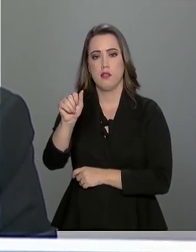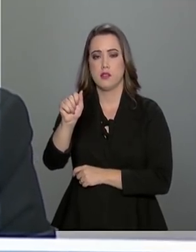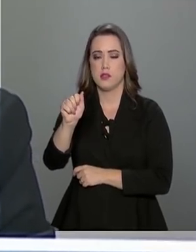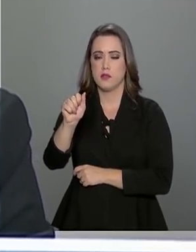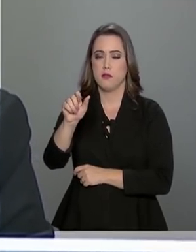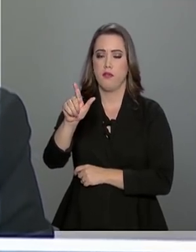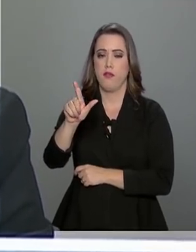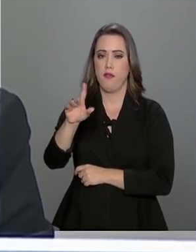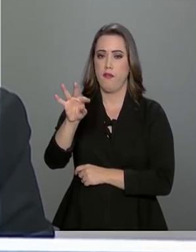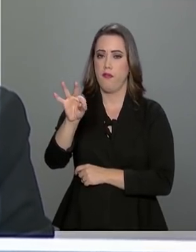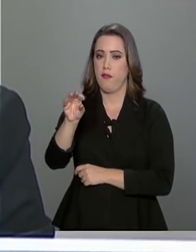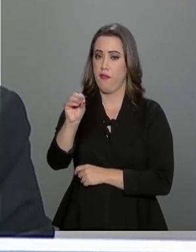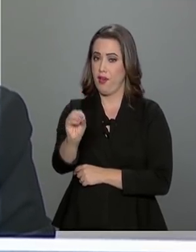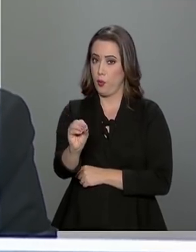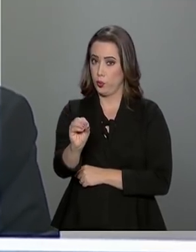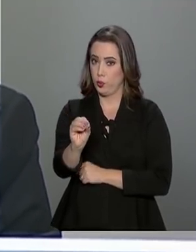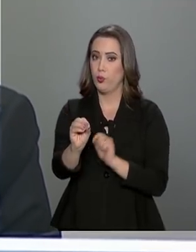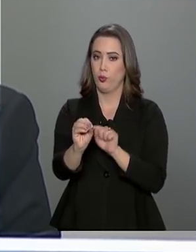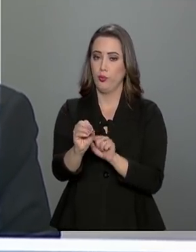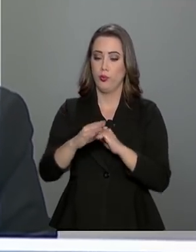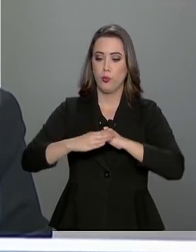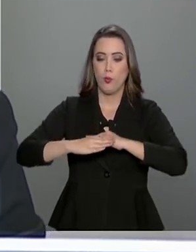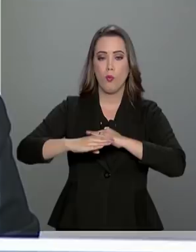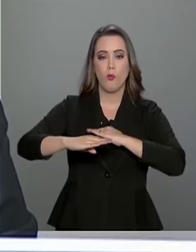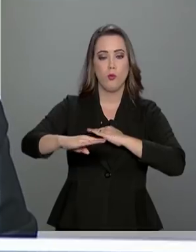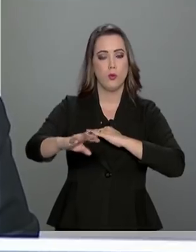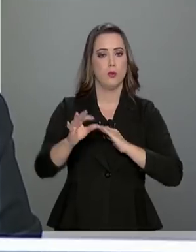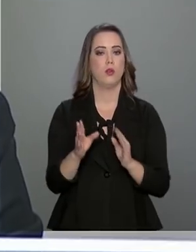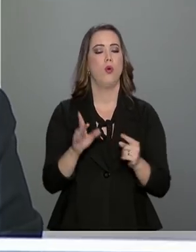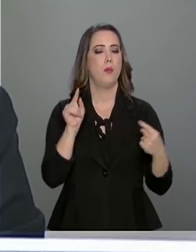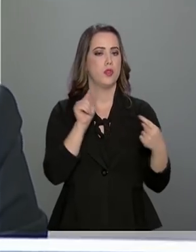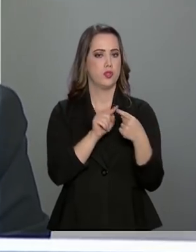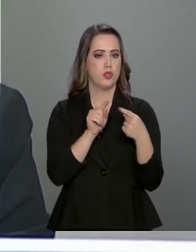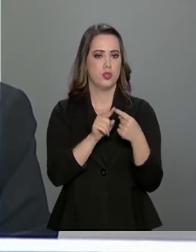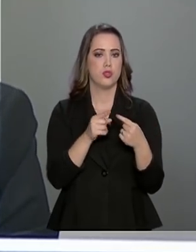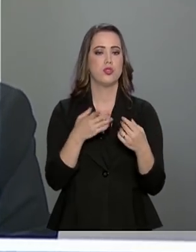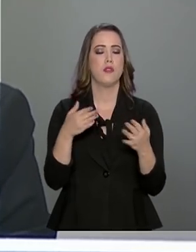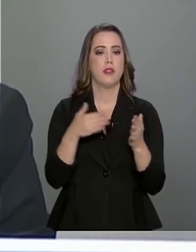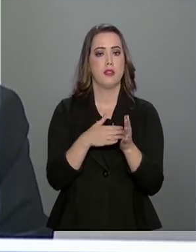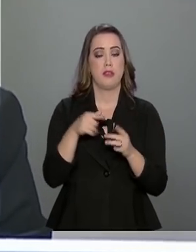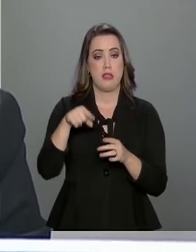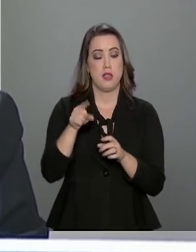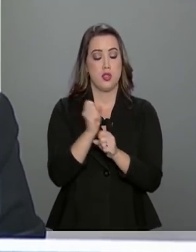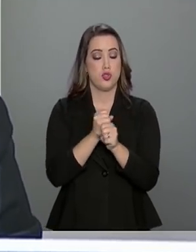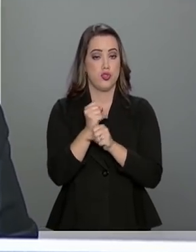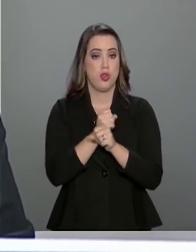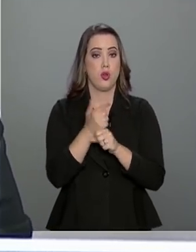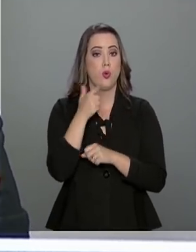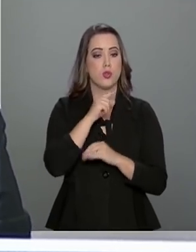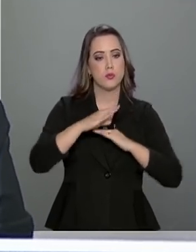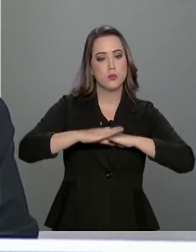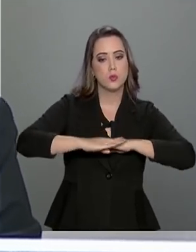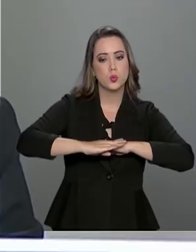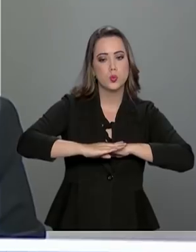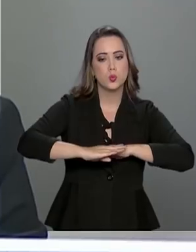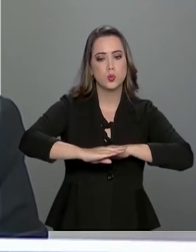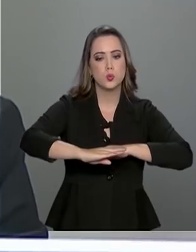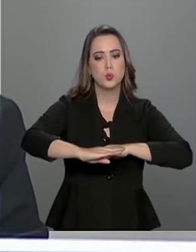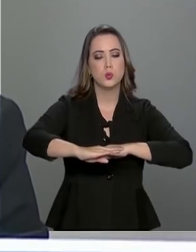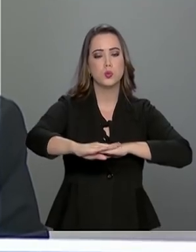deixar o trecho até Meritituba pavimentado no ano de 2019 então, nós vamos seguir